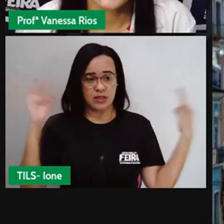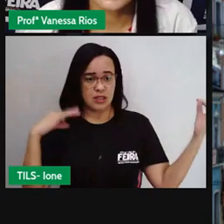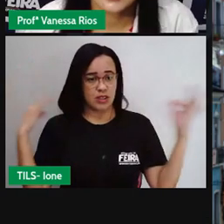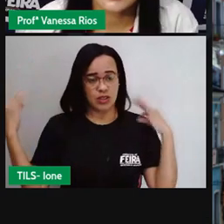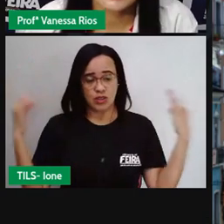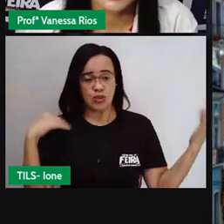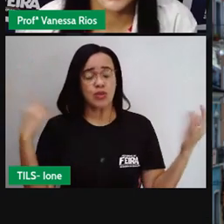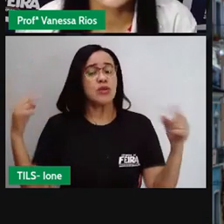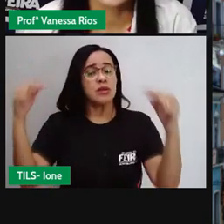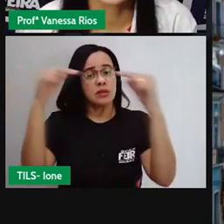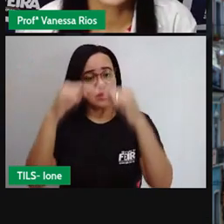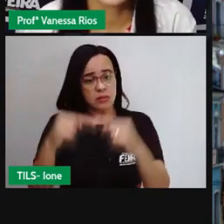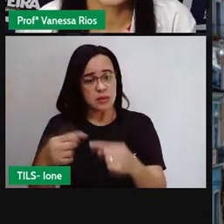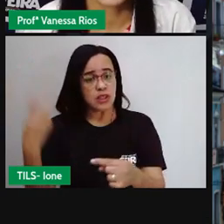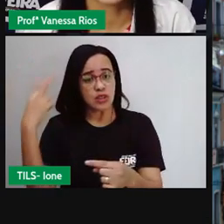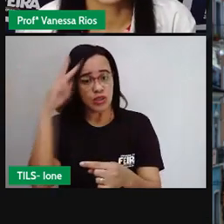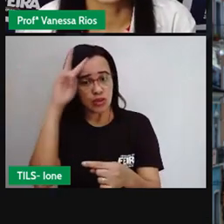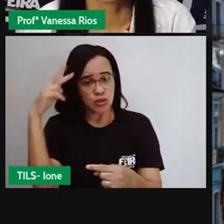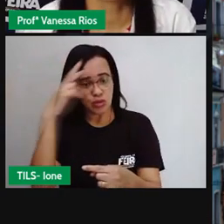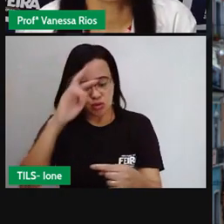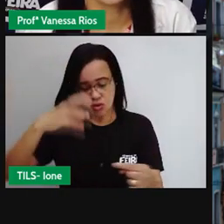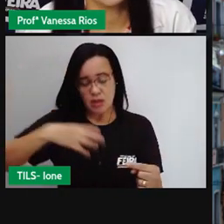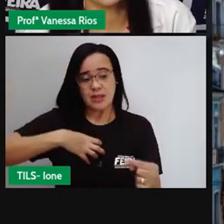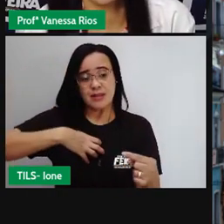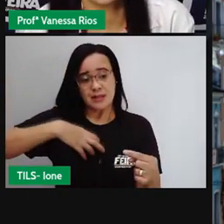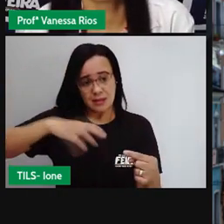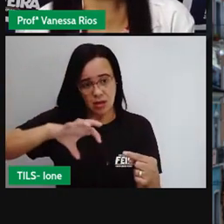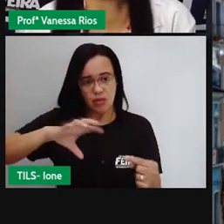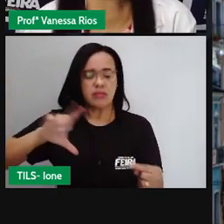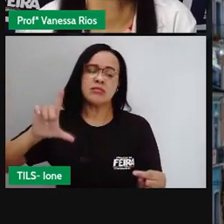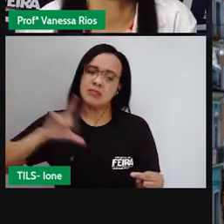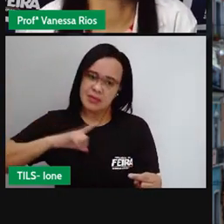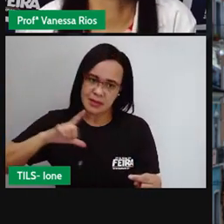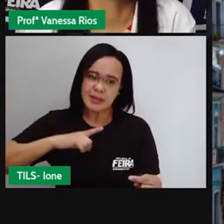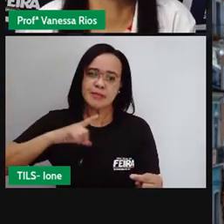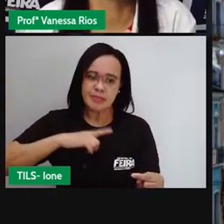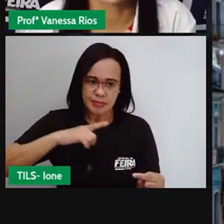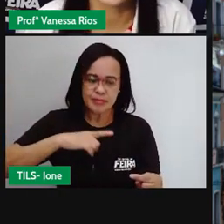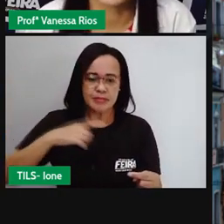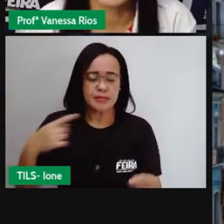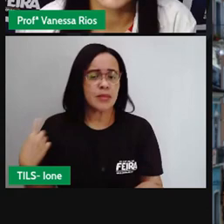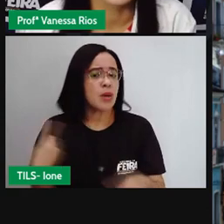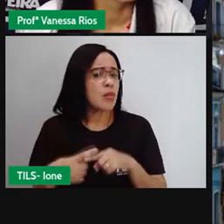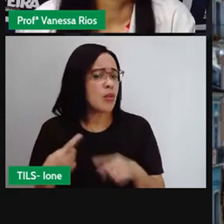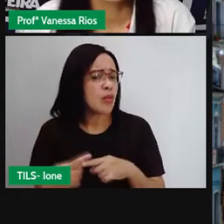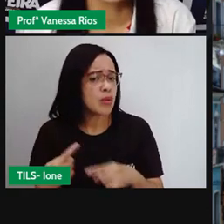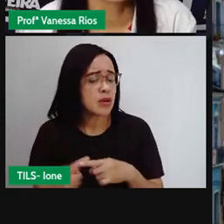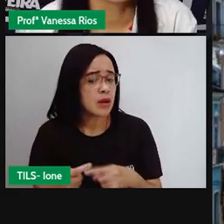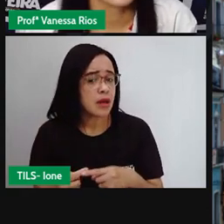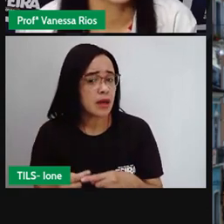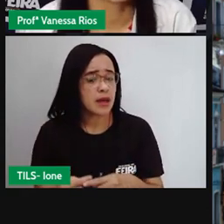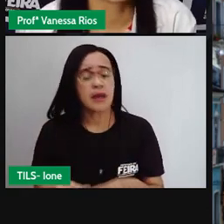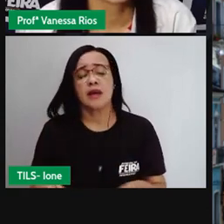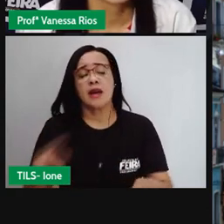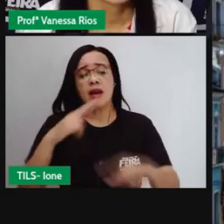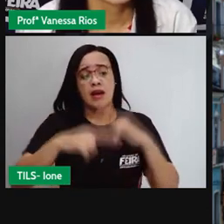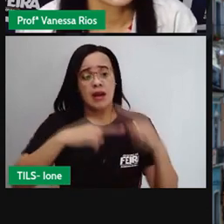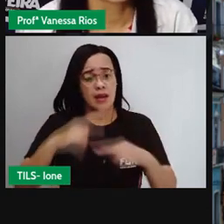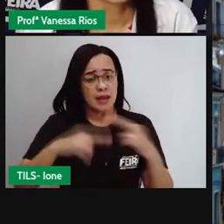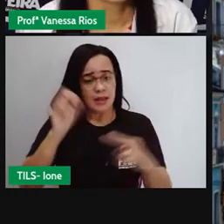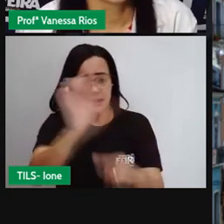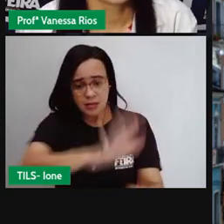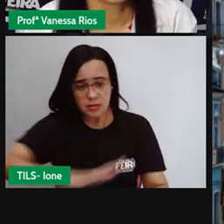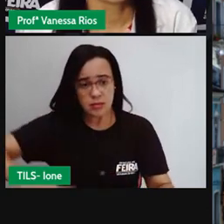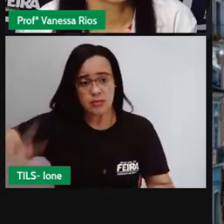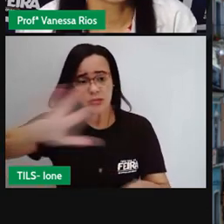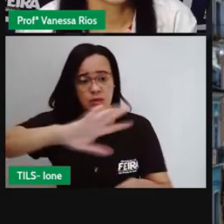história da cidade de Salvador e que, como a PRO falou, faz em relação com a história também de todo o país. E